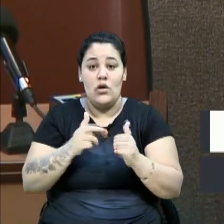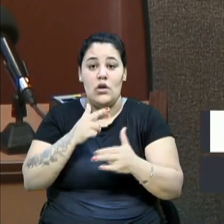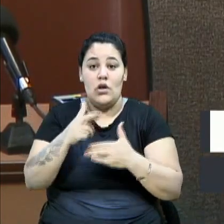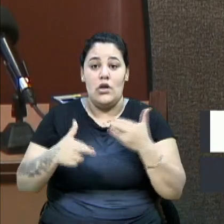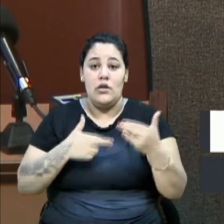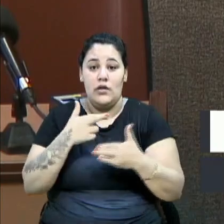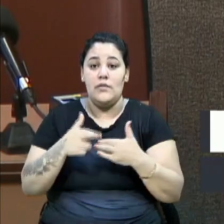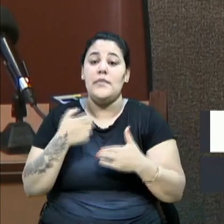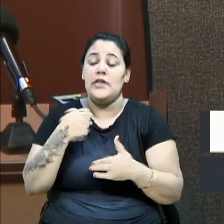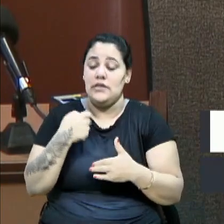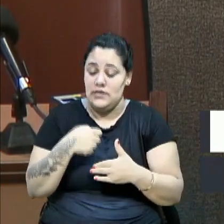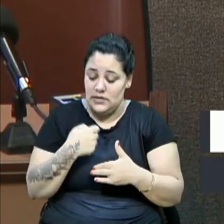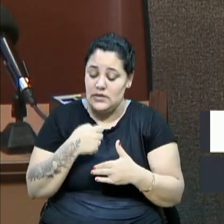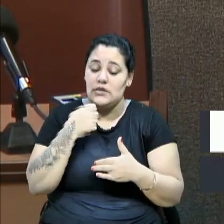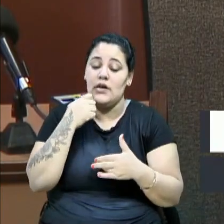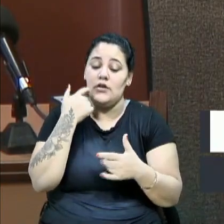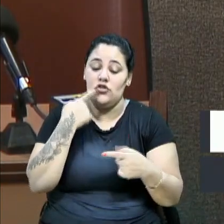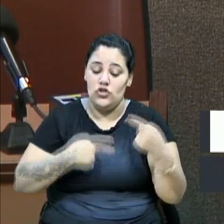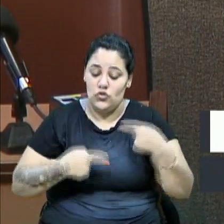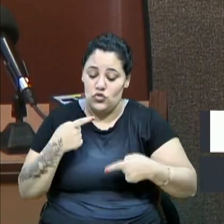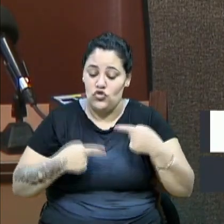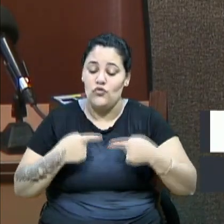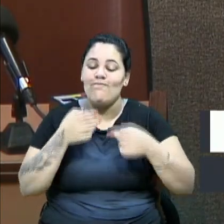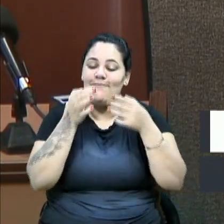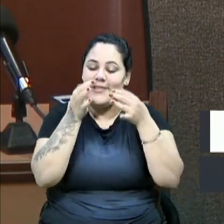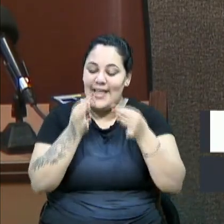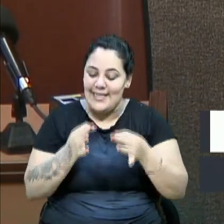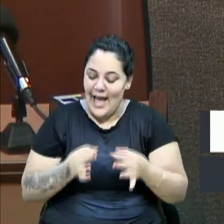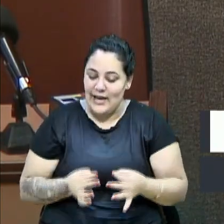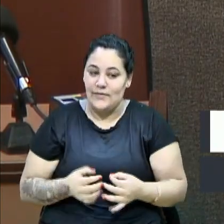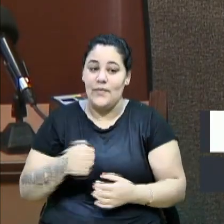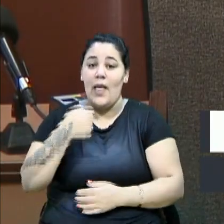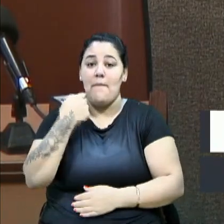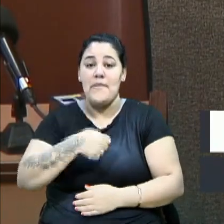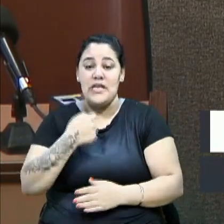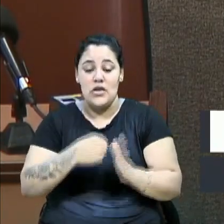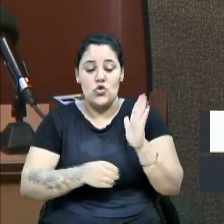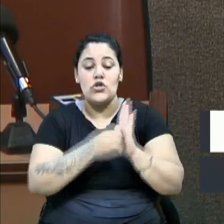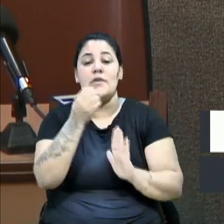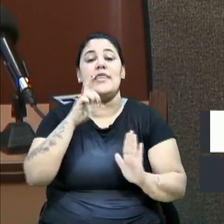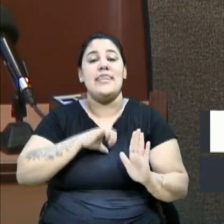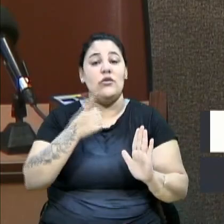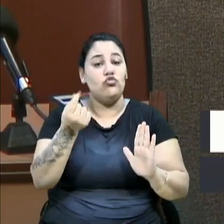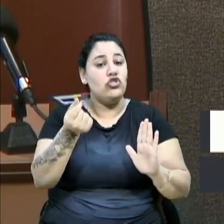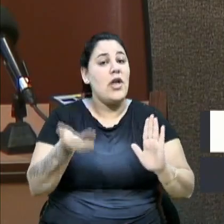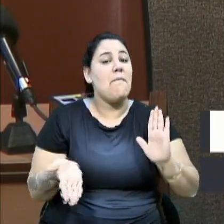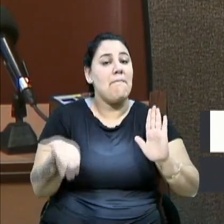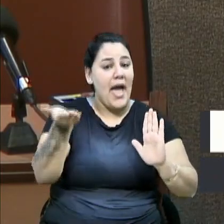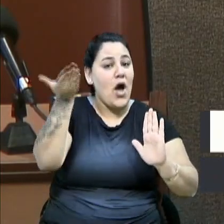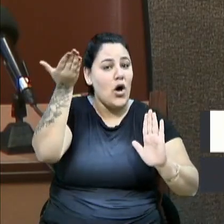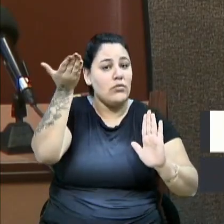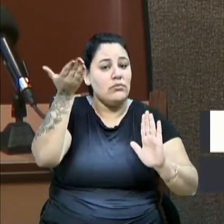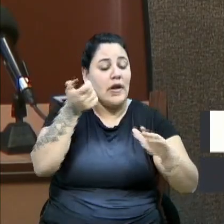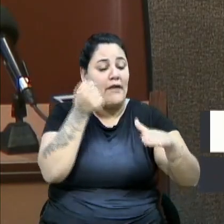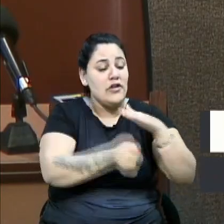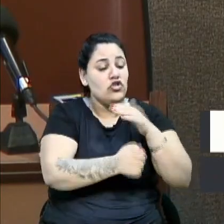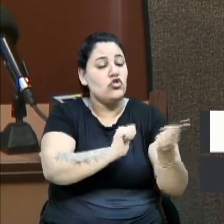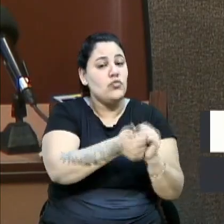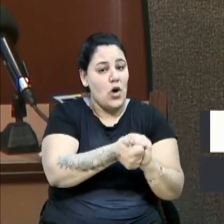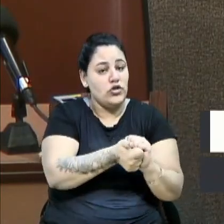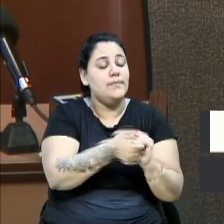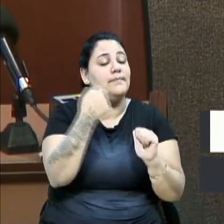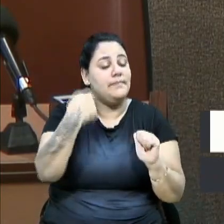com profundidade, ela precisa, nos seus orçamentos, ter um valor maior, ela precisa ter um valor maior, se a gente quer ter